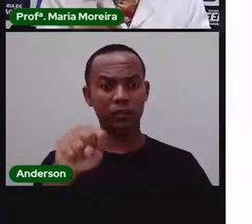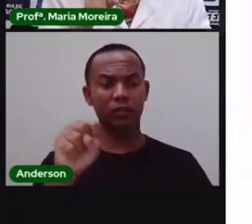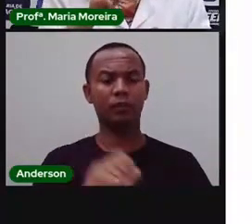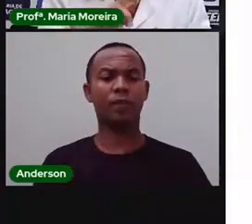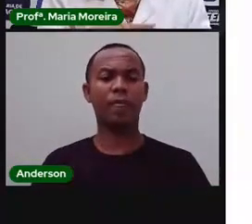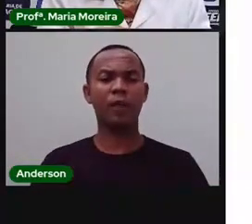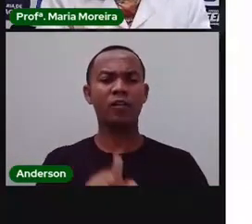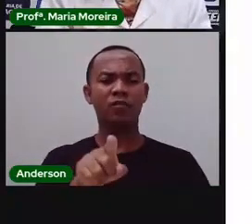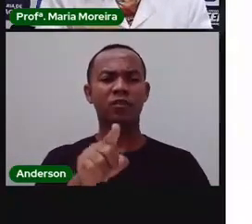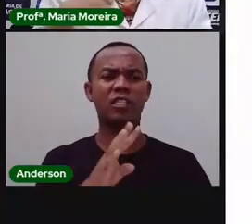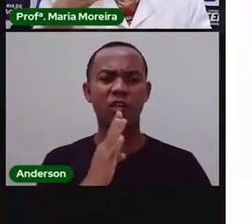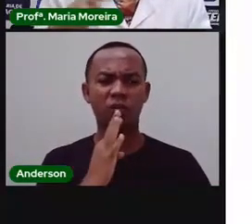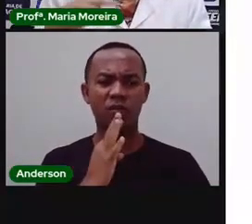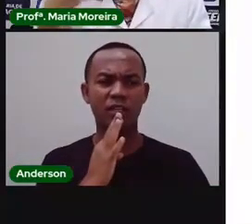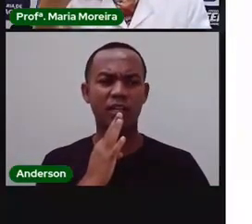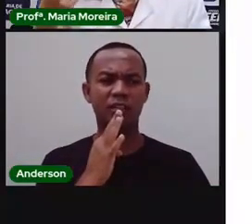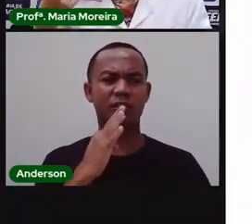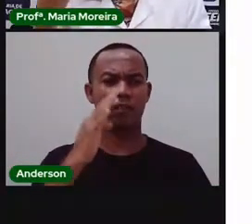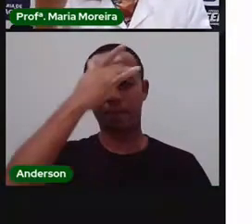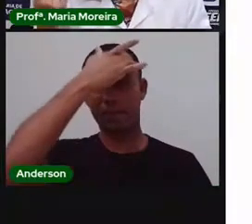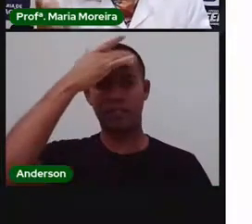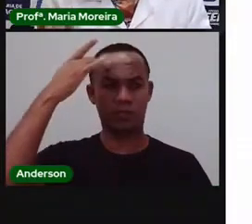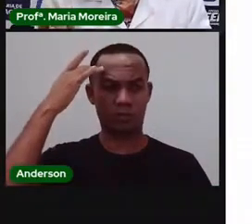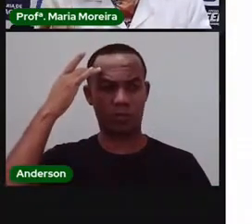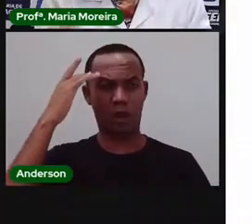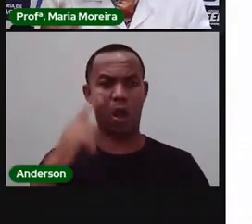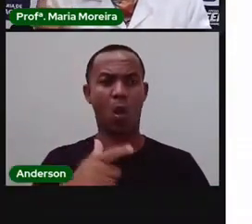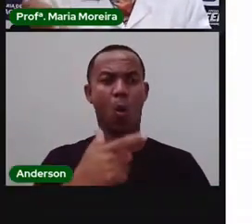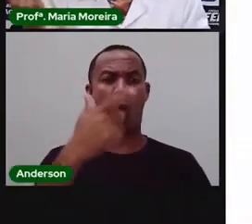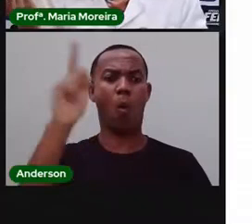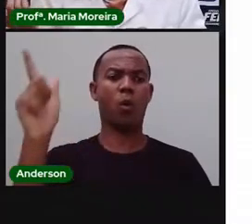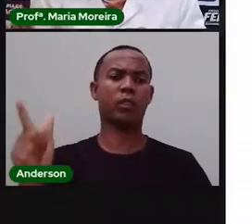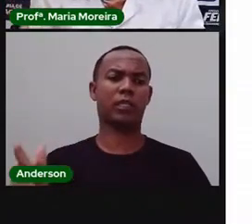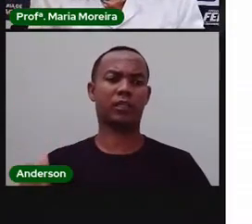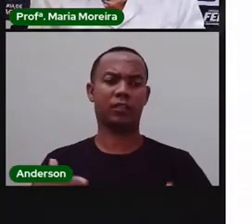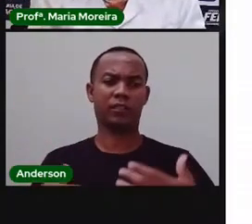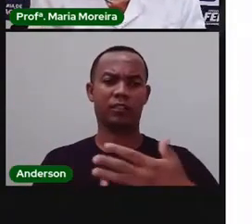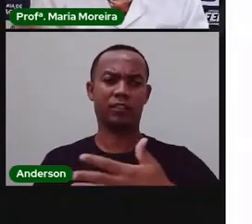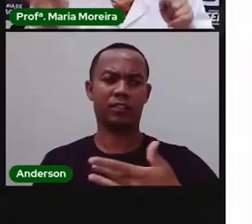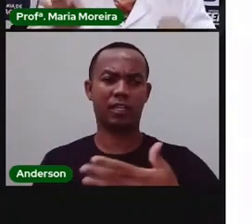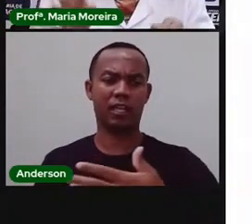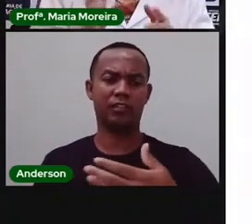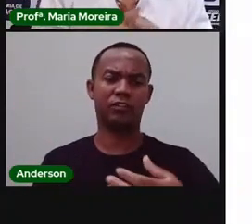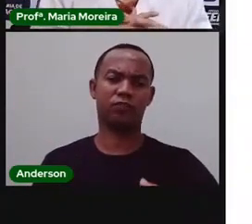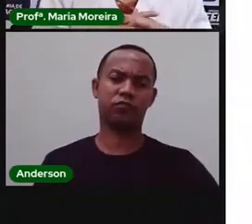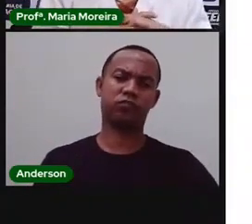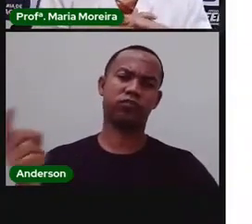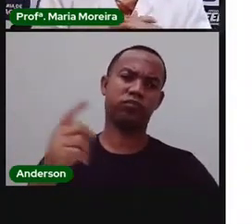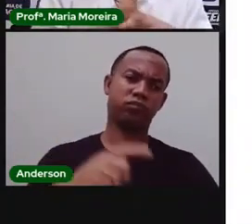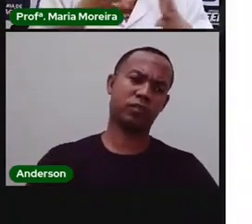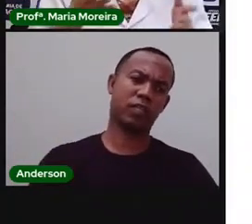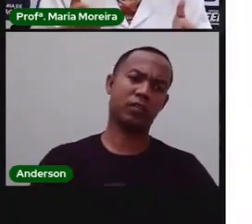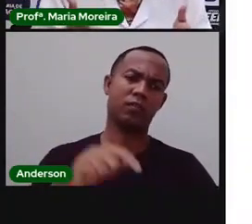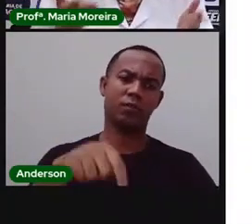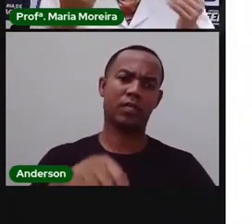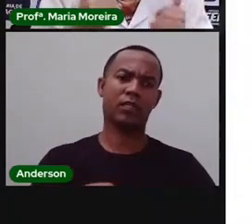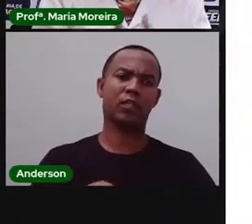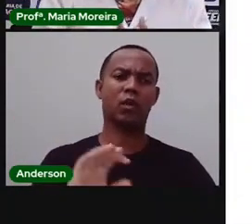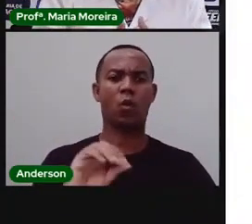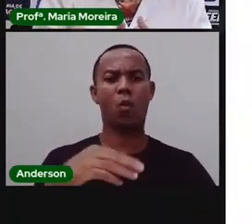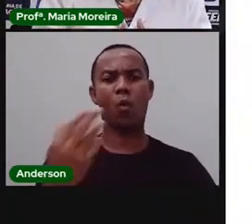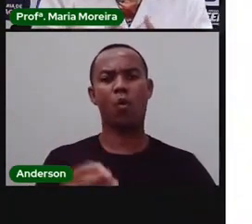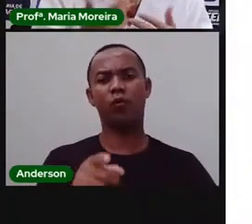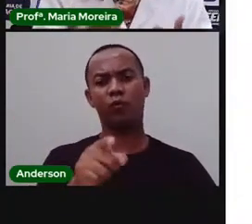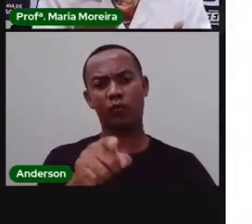conhece alguém que veio de uma outra cidade, ou de um outro estado, ou até você mesmo, que está aí